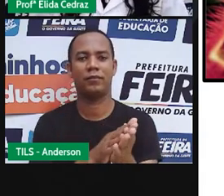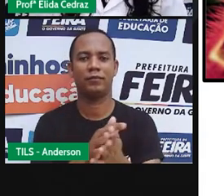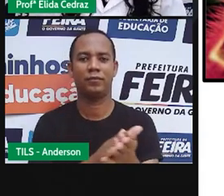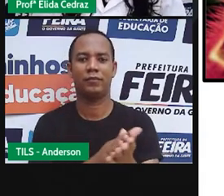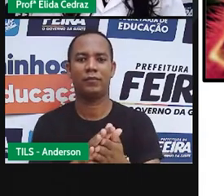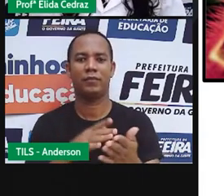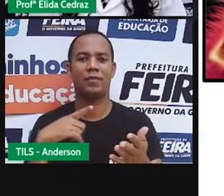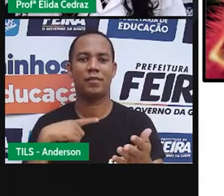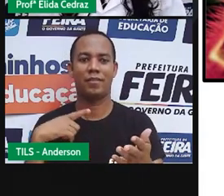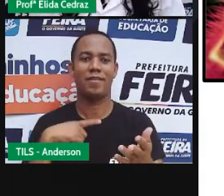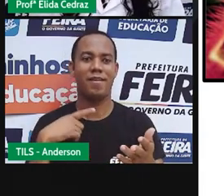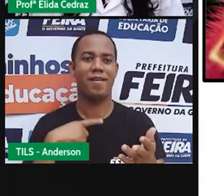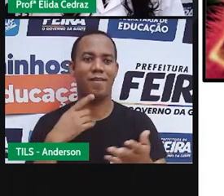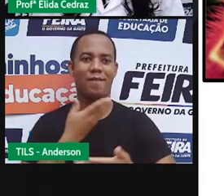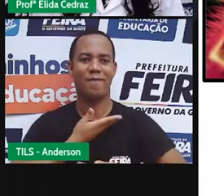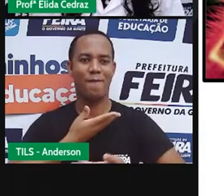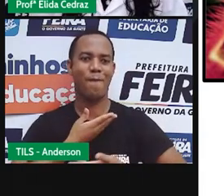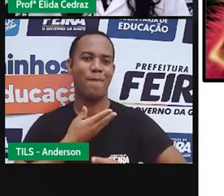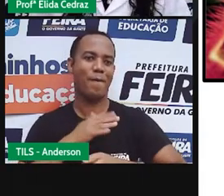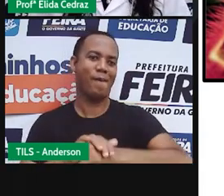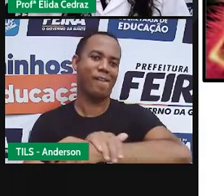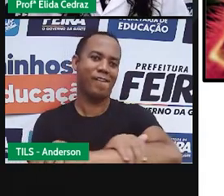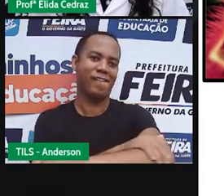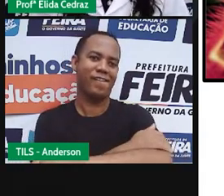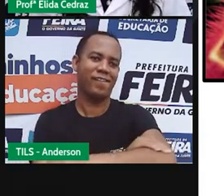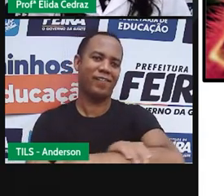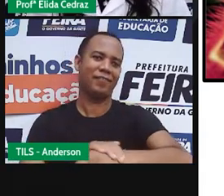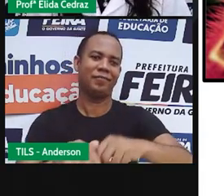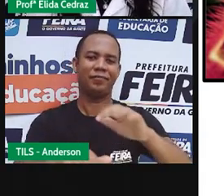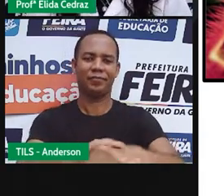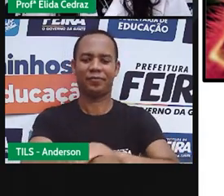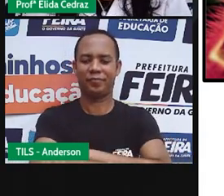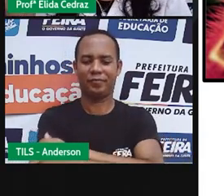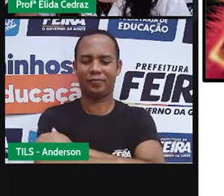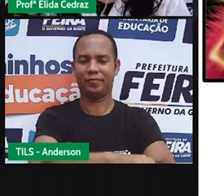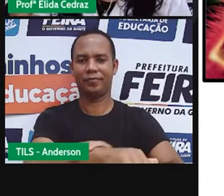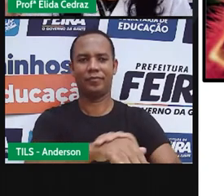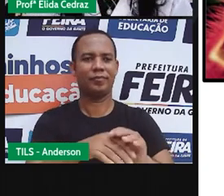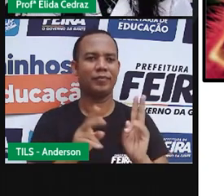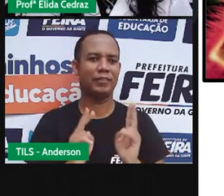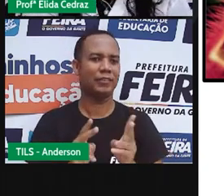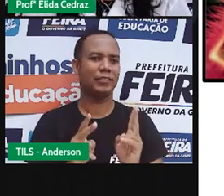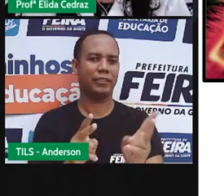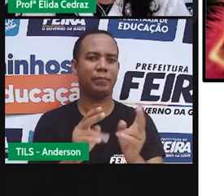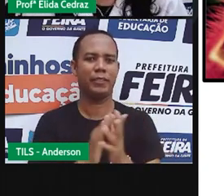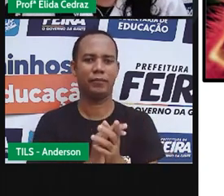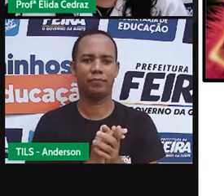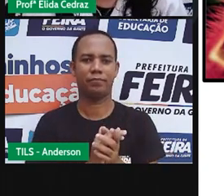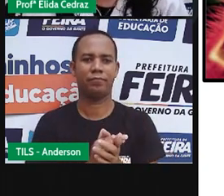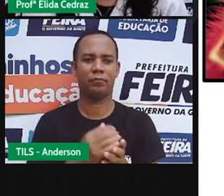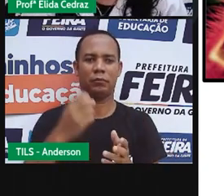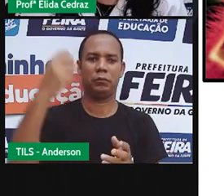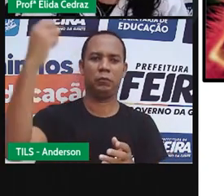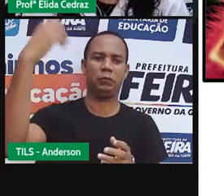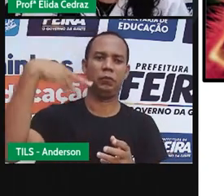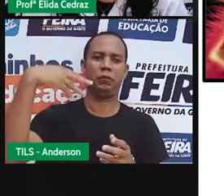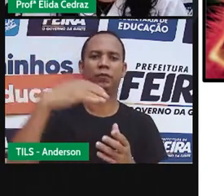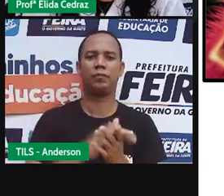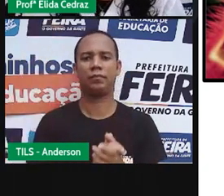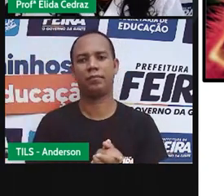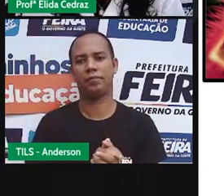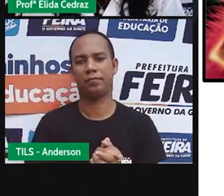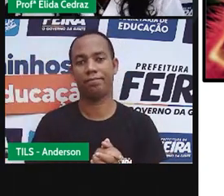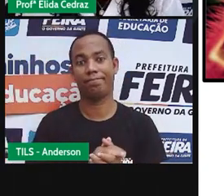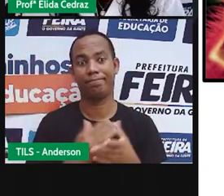terem a pele queimada e mesionada por causa dos raios solares, da radiação